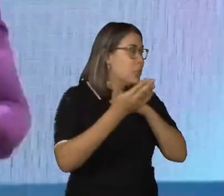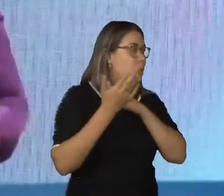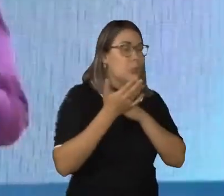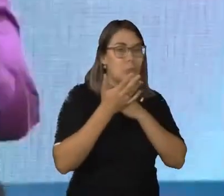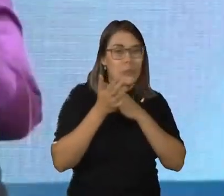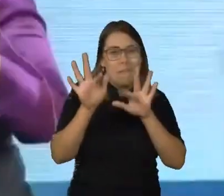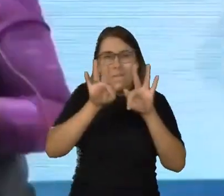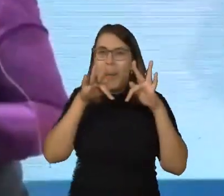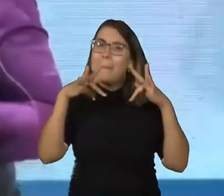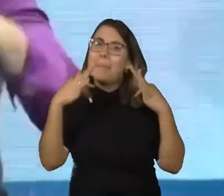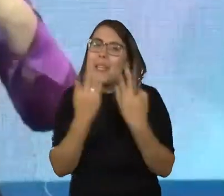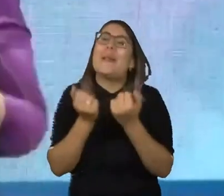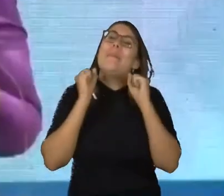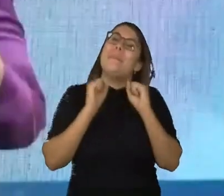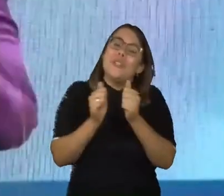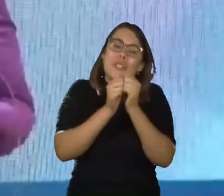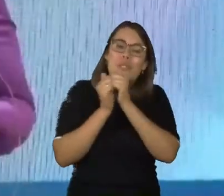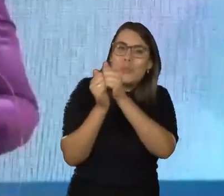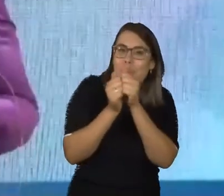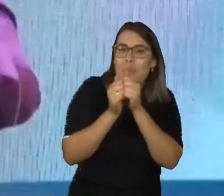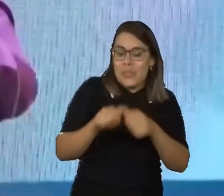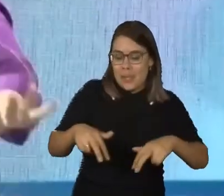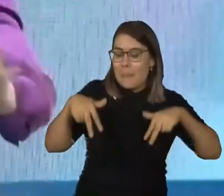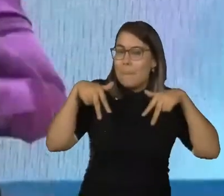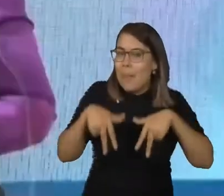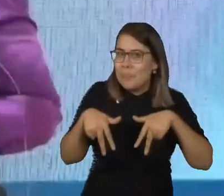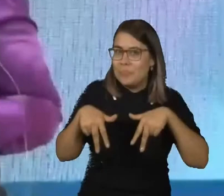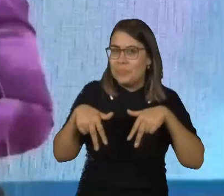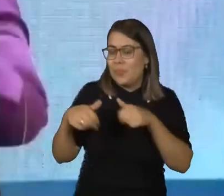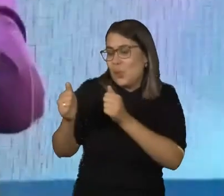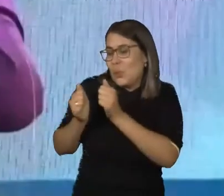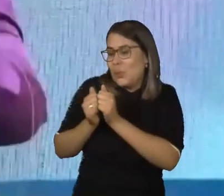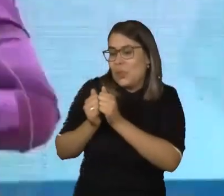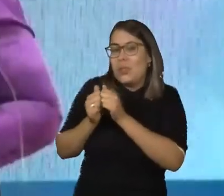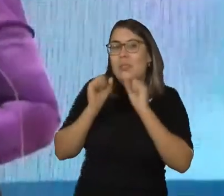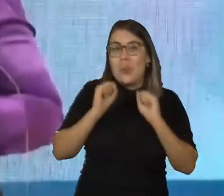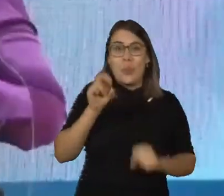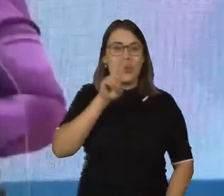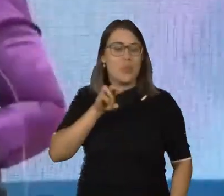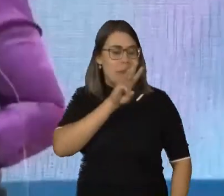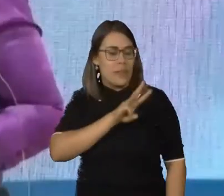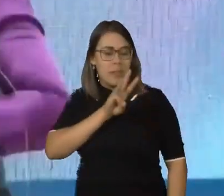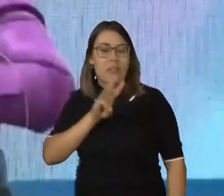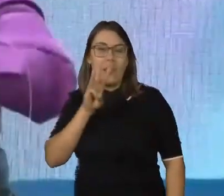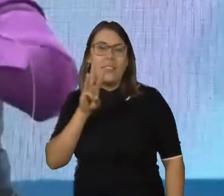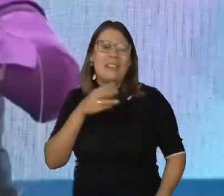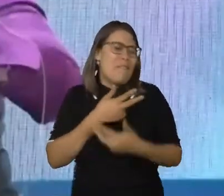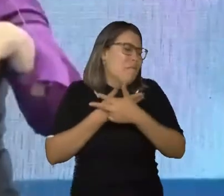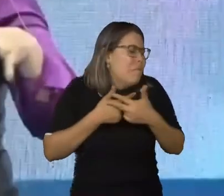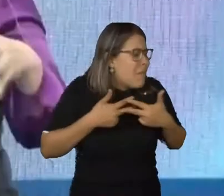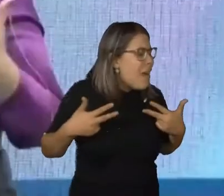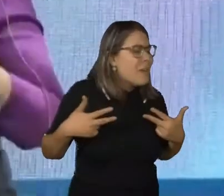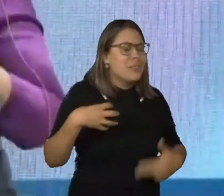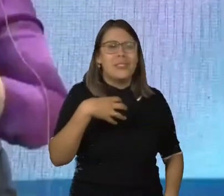se você estiver com alguém, já fica em pé com a pessoa do seu lado. Você pode acessar o nosso site, taniazambon.com. Tem várias